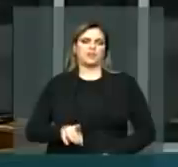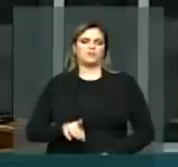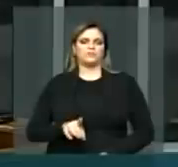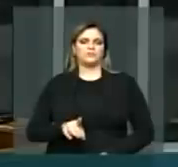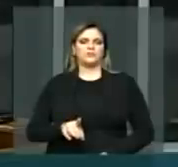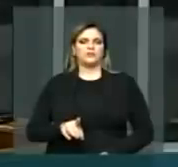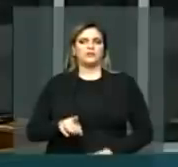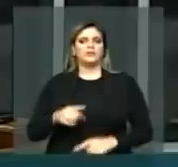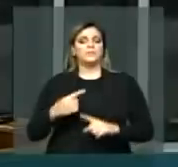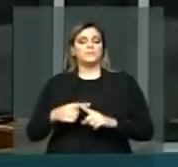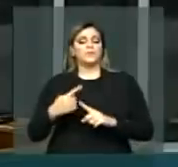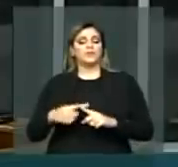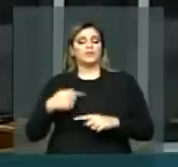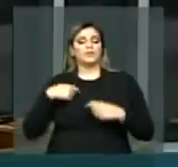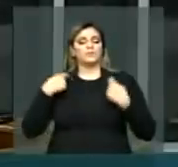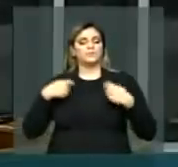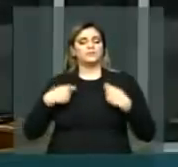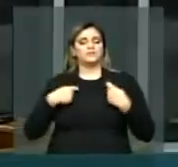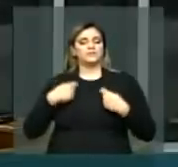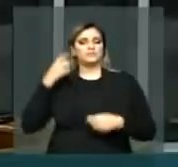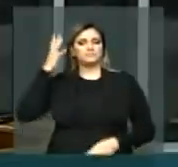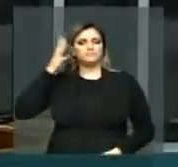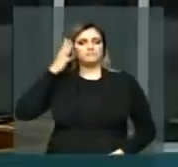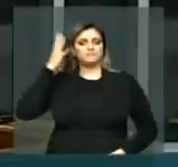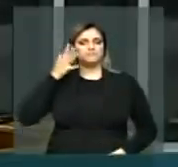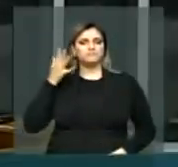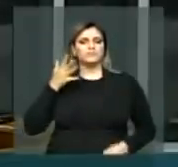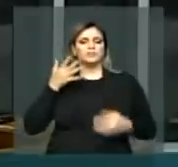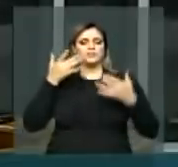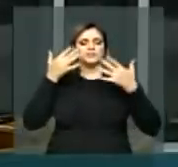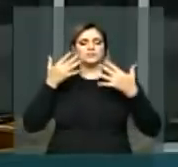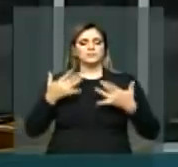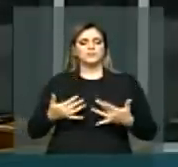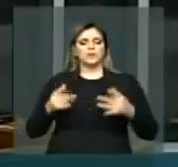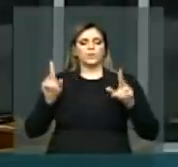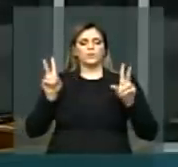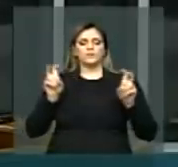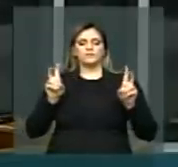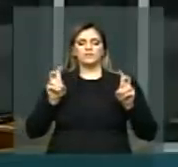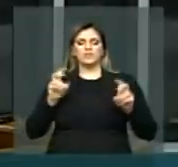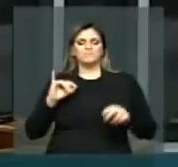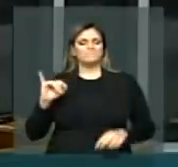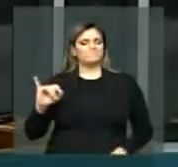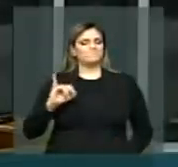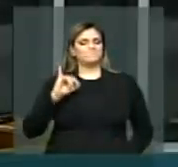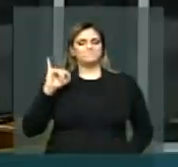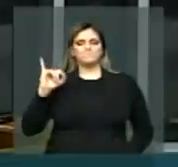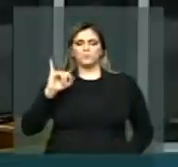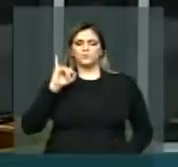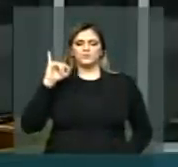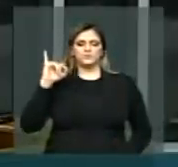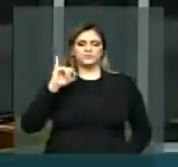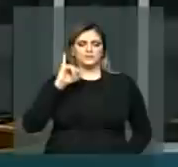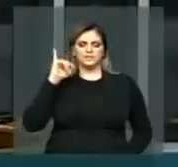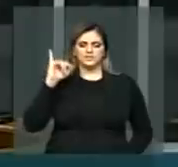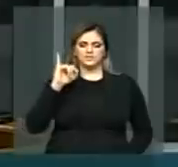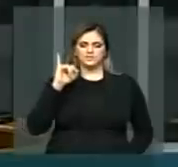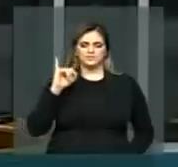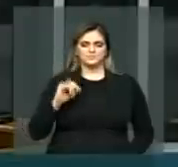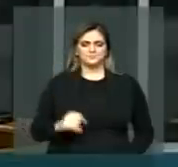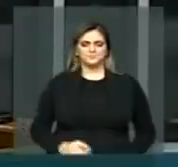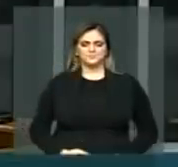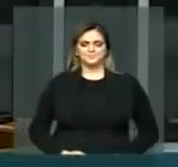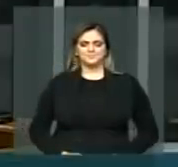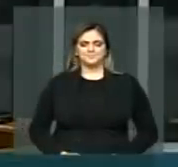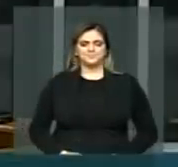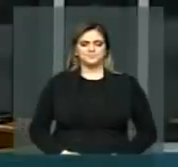abordar, senhor Presidente, um tema da maior importância, da maior relevância.